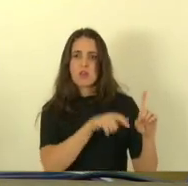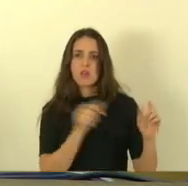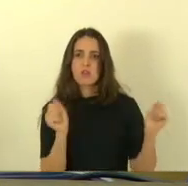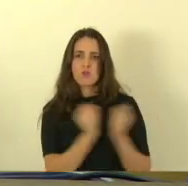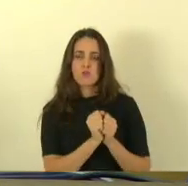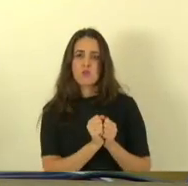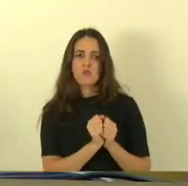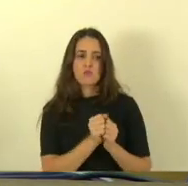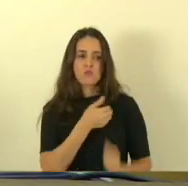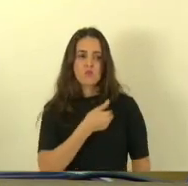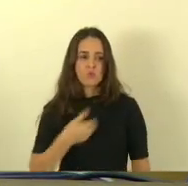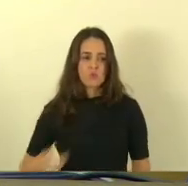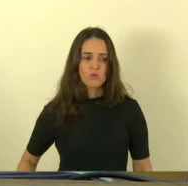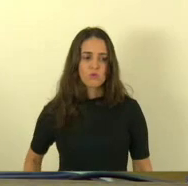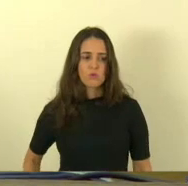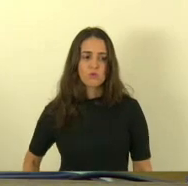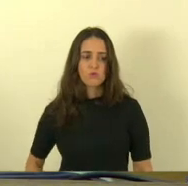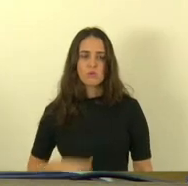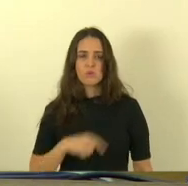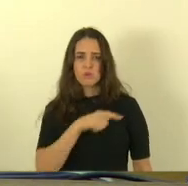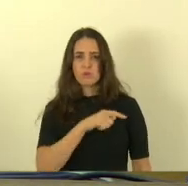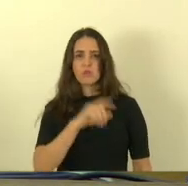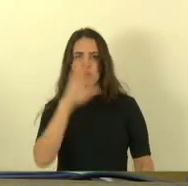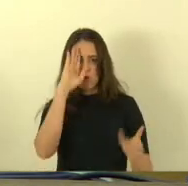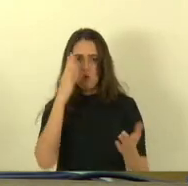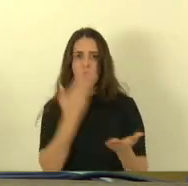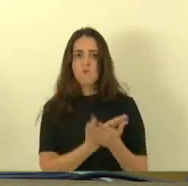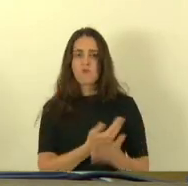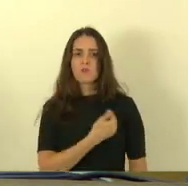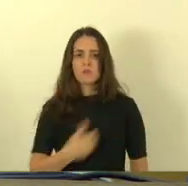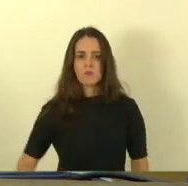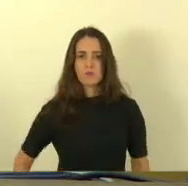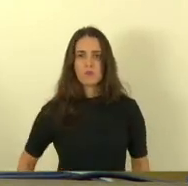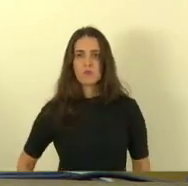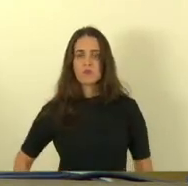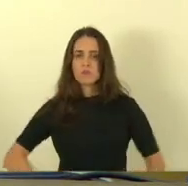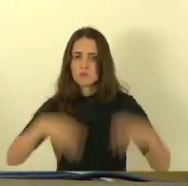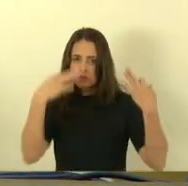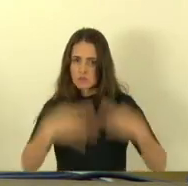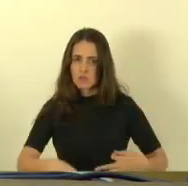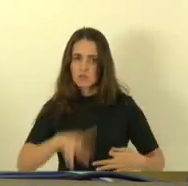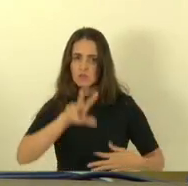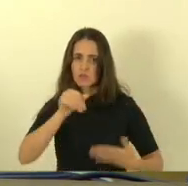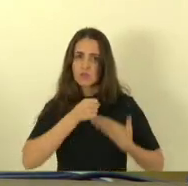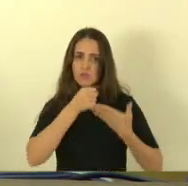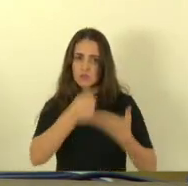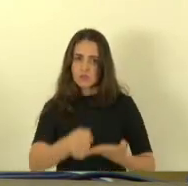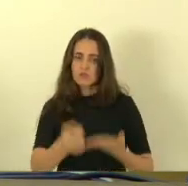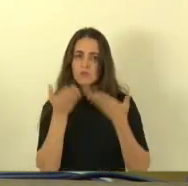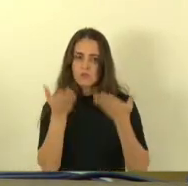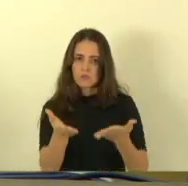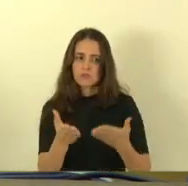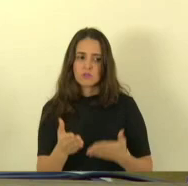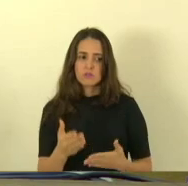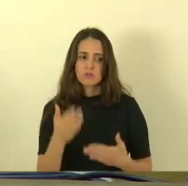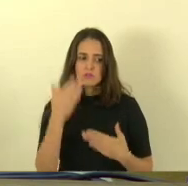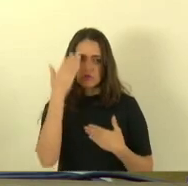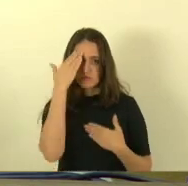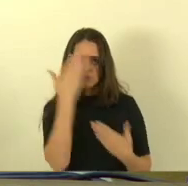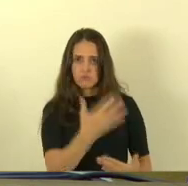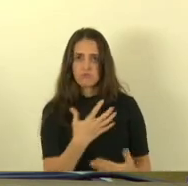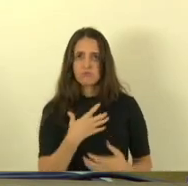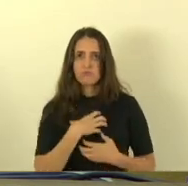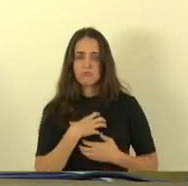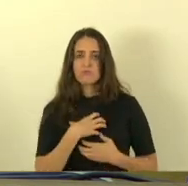governo é uma pessoa que tem muita credibilidade com o governo e certamente irá ajudar e ajudar em muito e eu agradeço aqui de